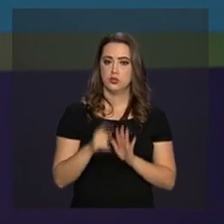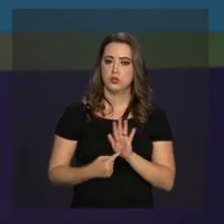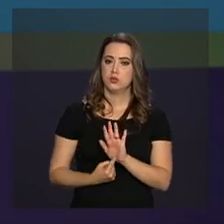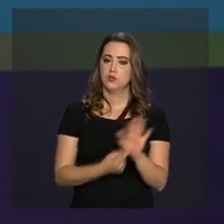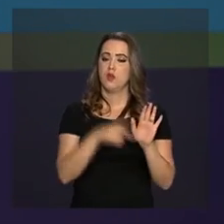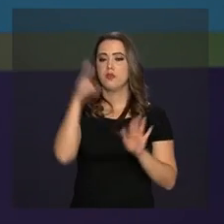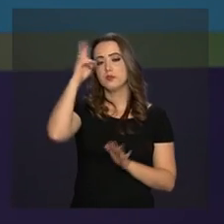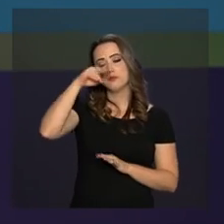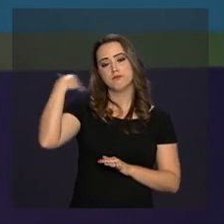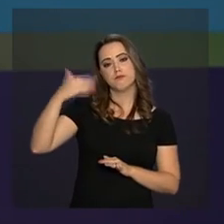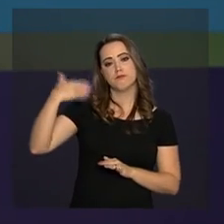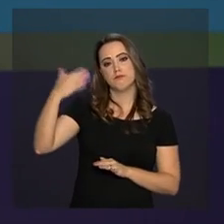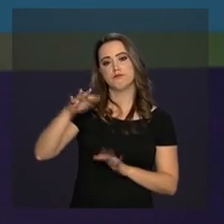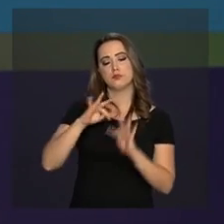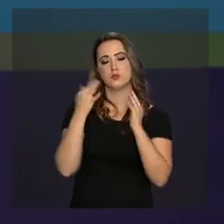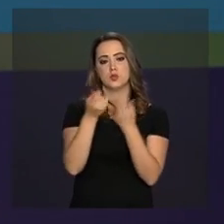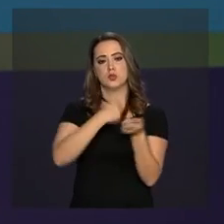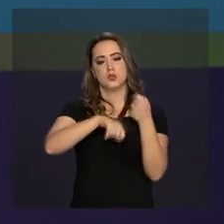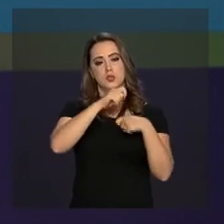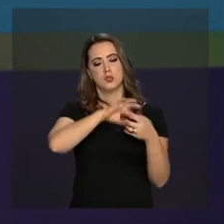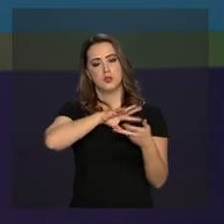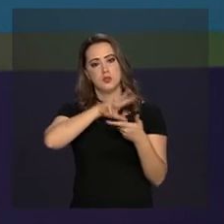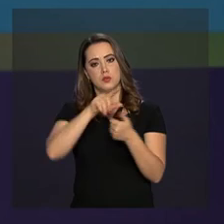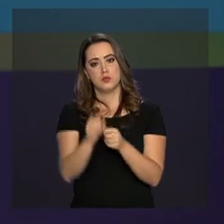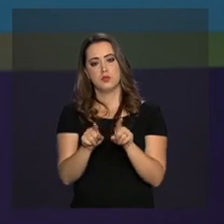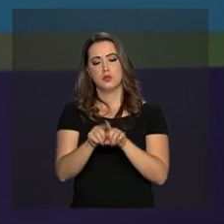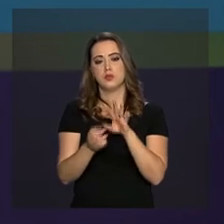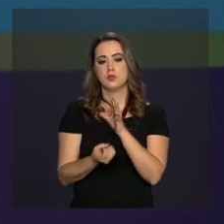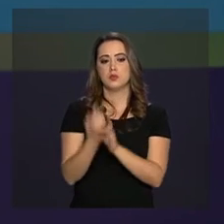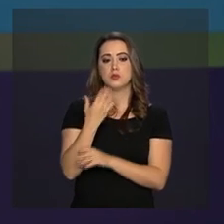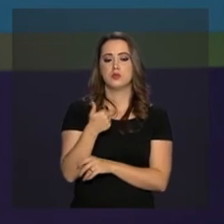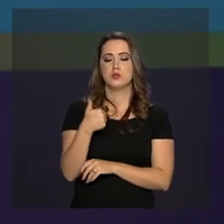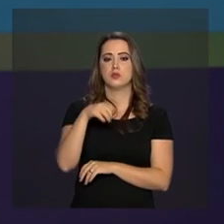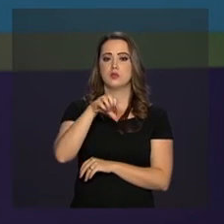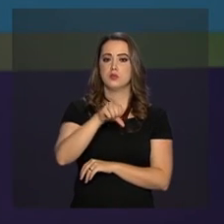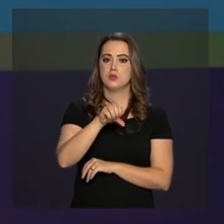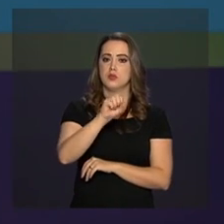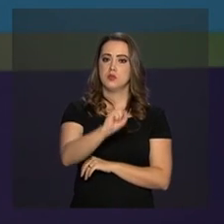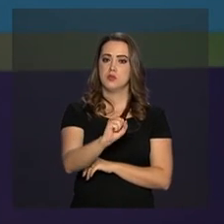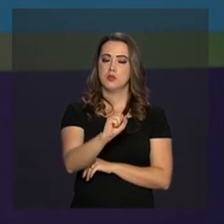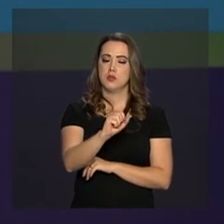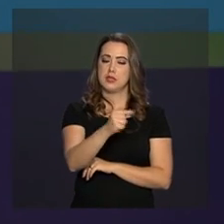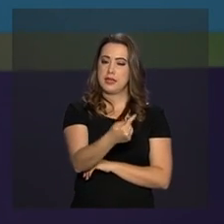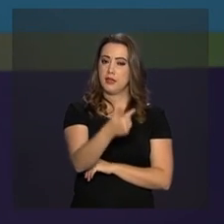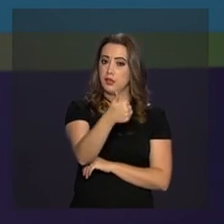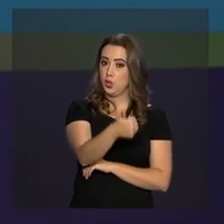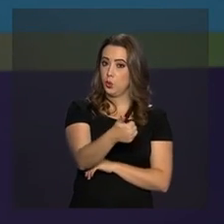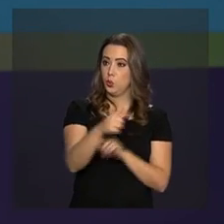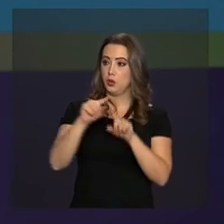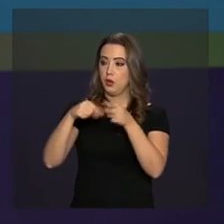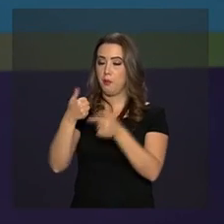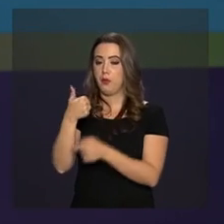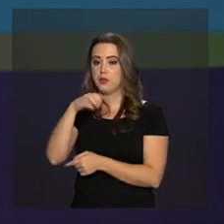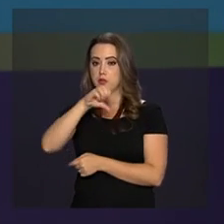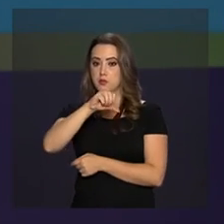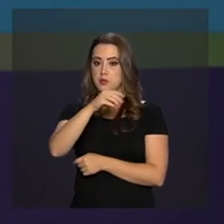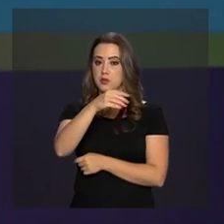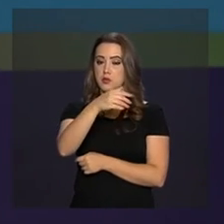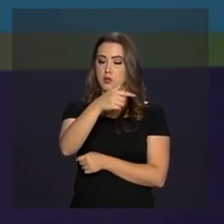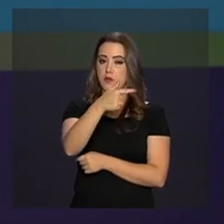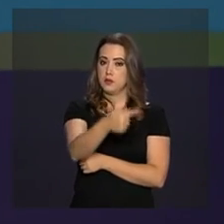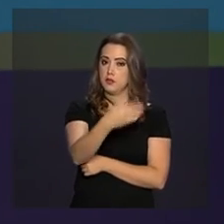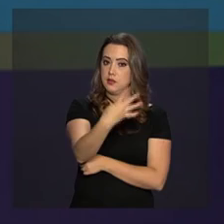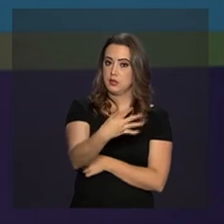história do Fórum Econômico Mundial, que surgiu ali em 1971. Em 1974, passou a receber os